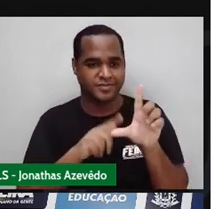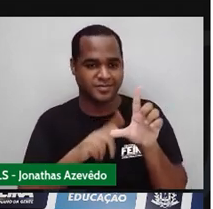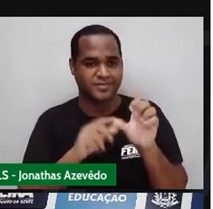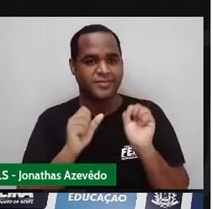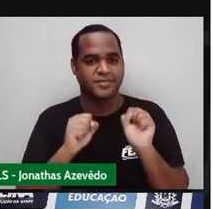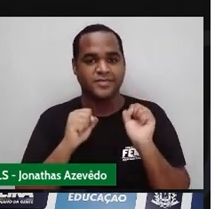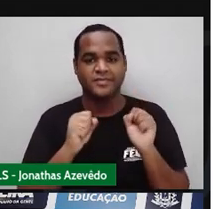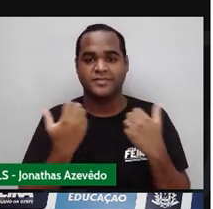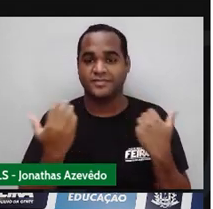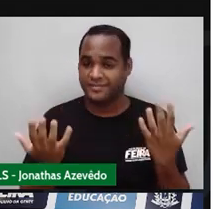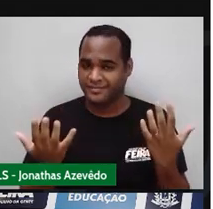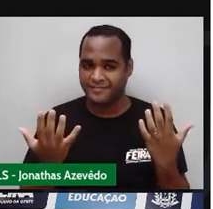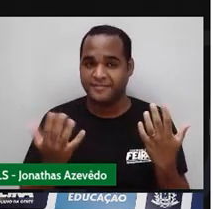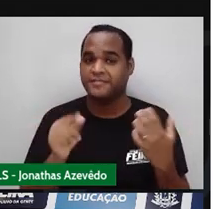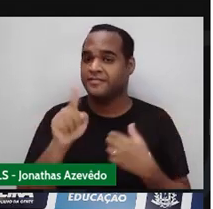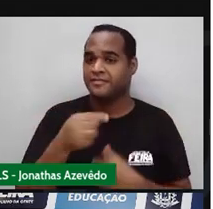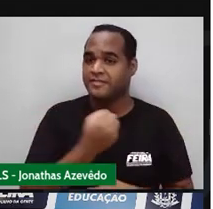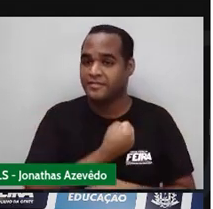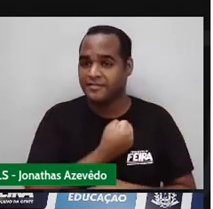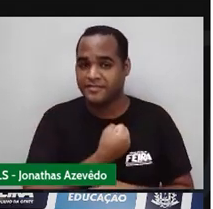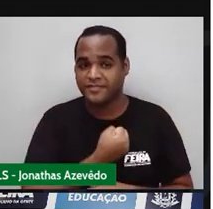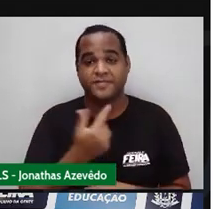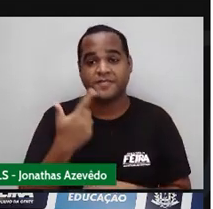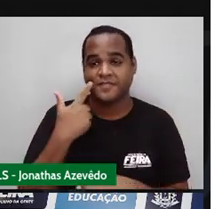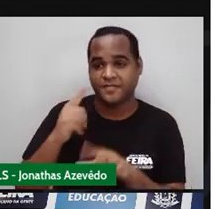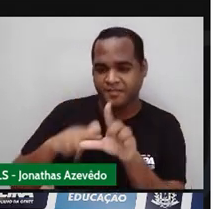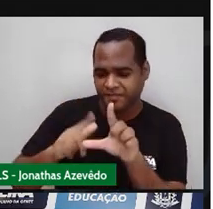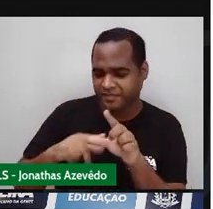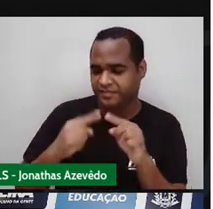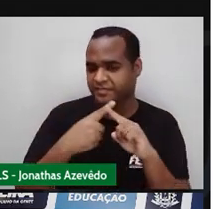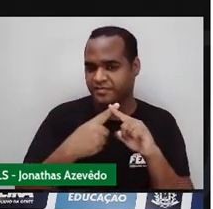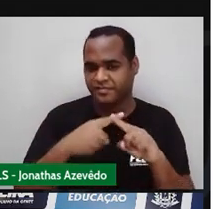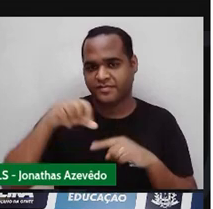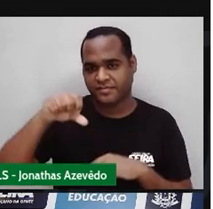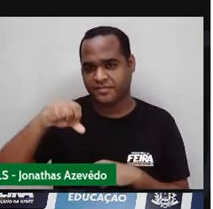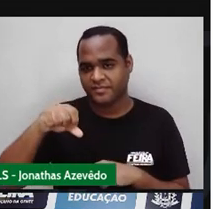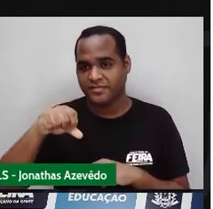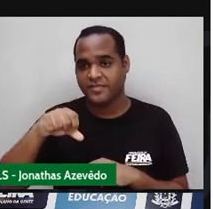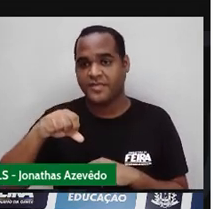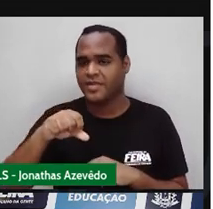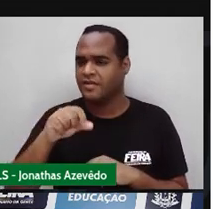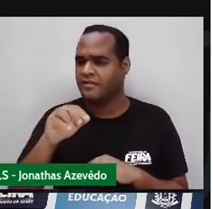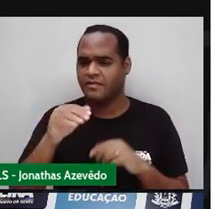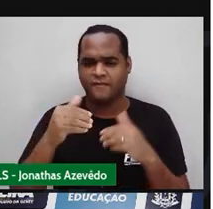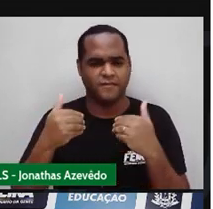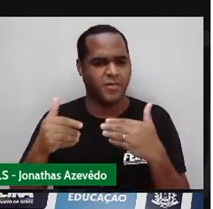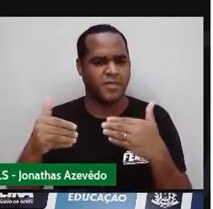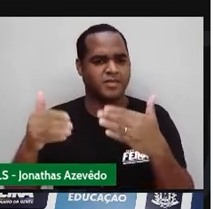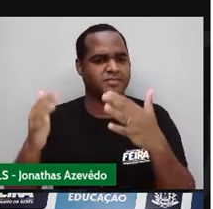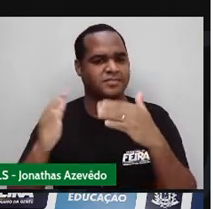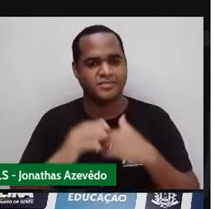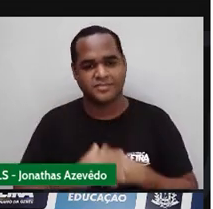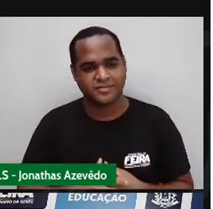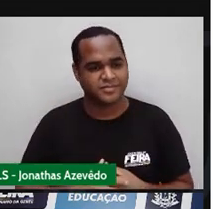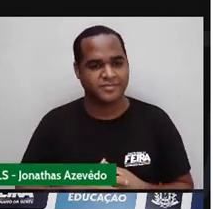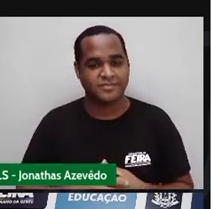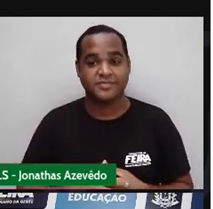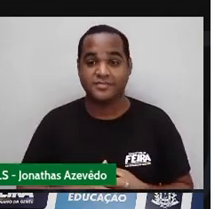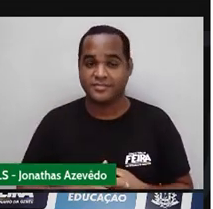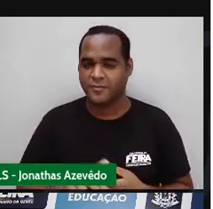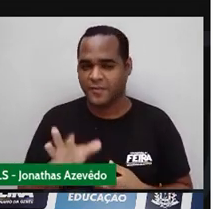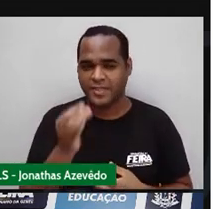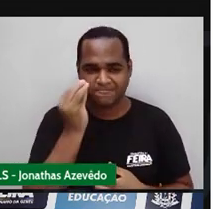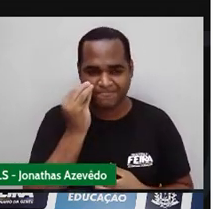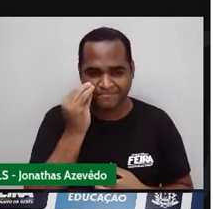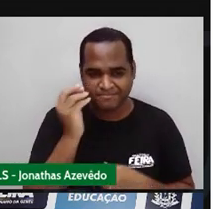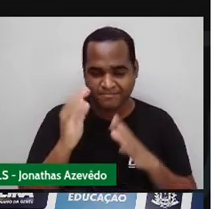E aí Esse número Essa letrinha Multiplicado por 9 E assim vai Tá bom? Bom Tenta